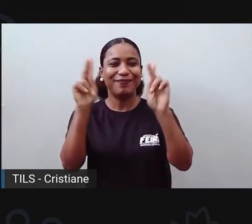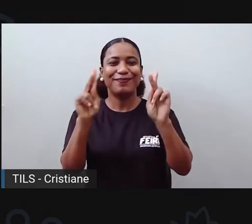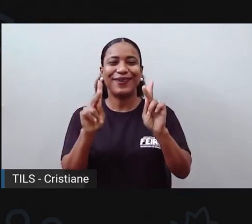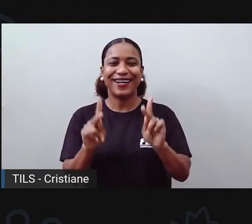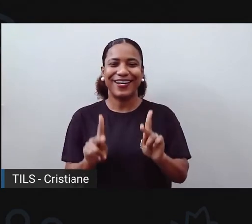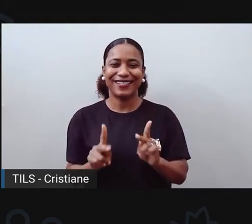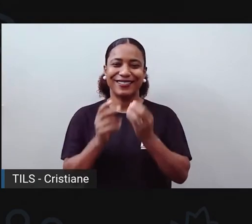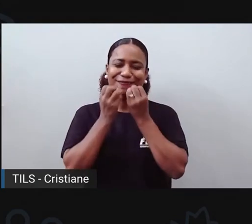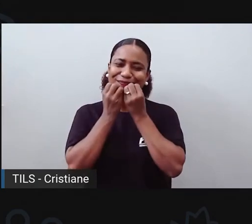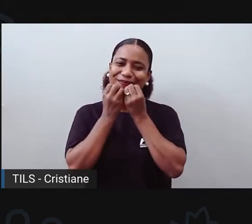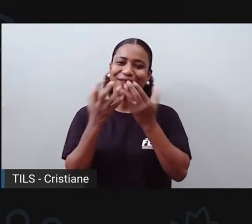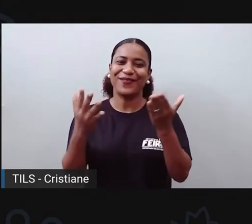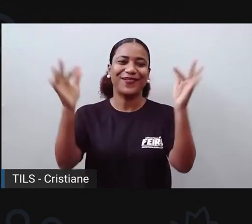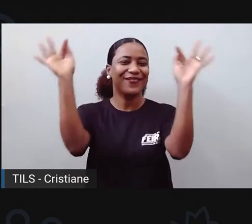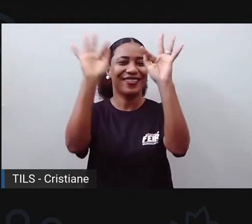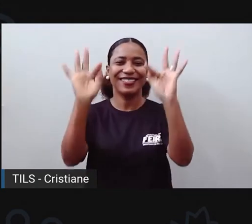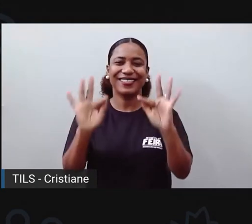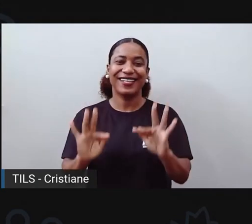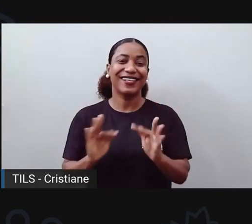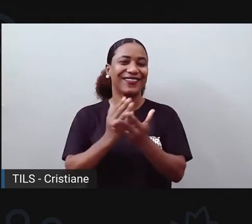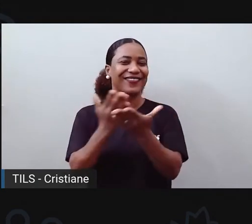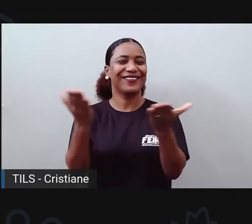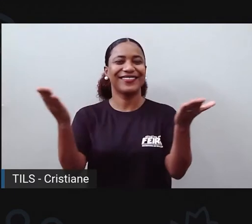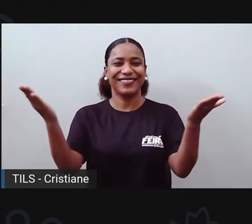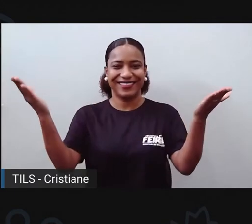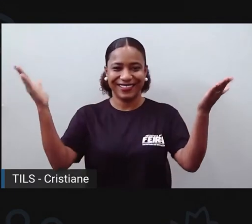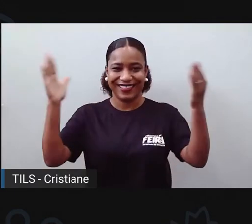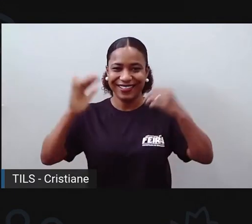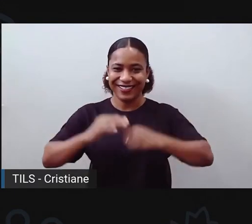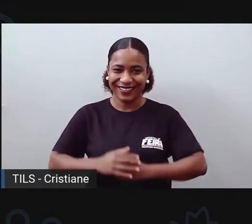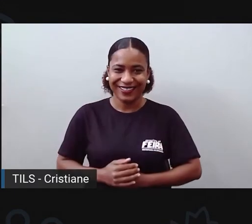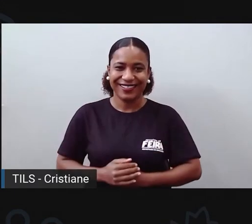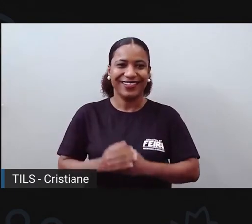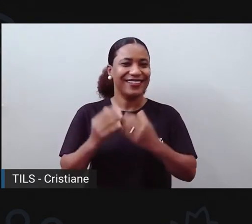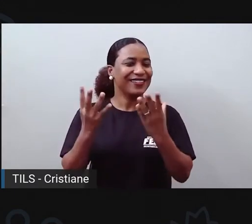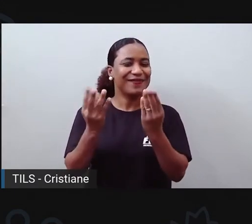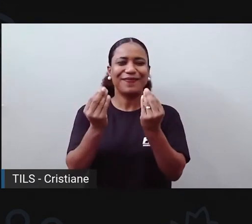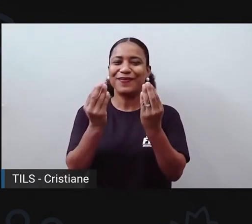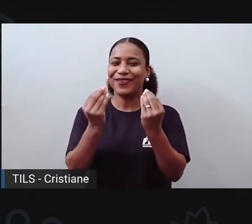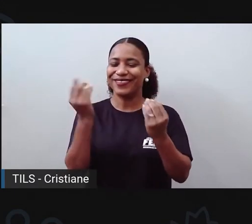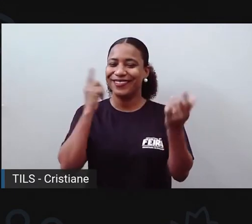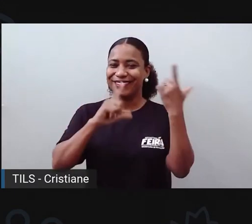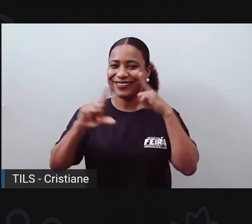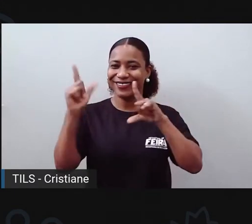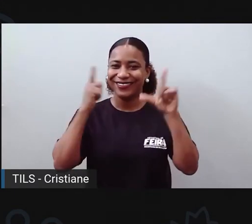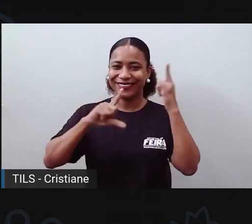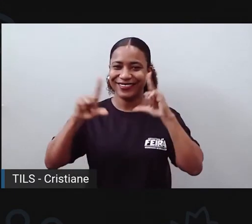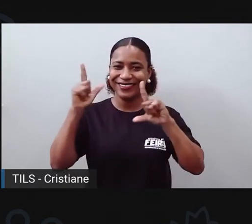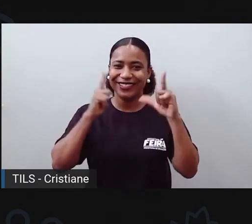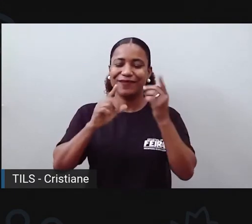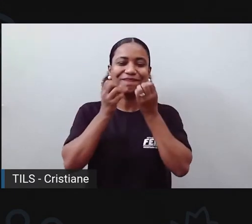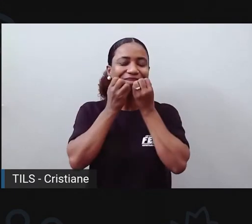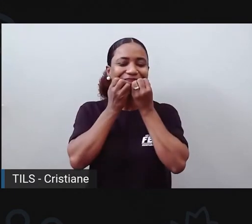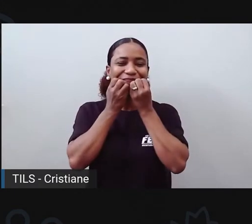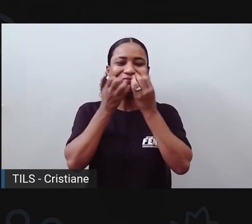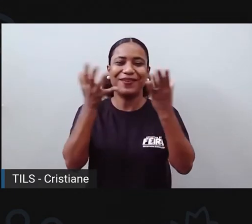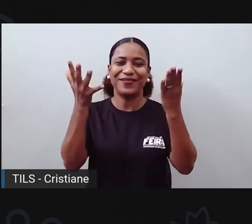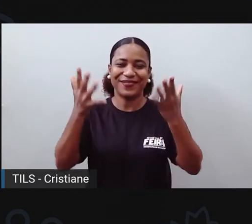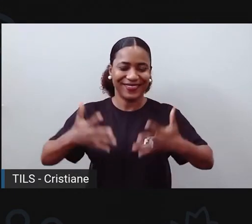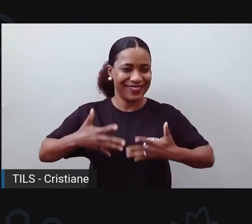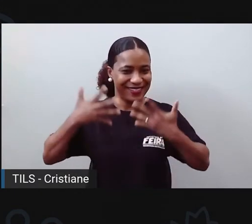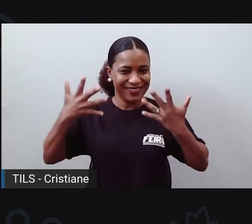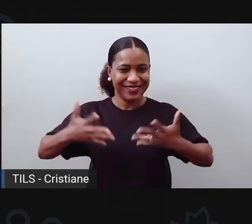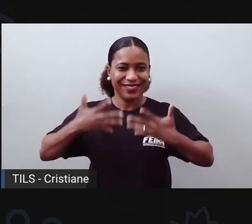desejo muita felicidade para vocês, muitas, muitas realizações e que vocês estejam assim,